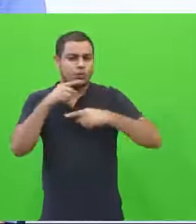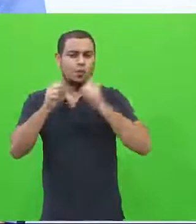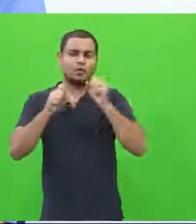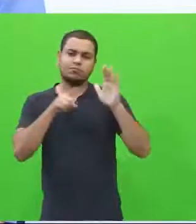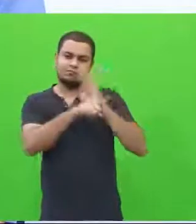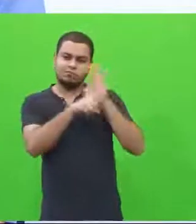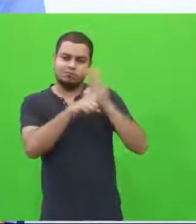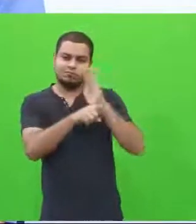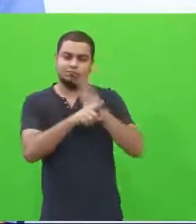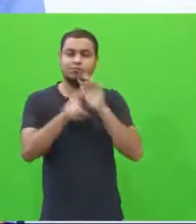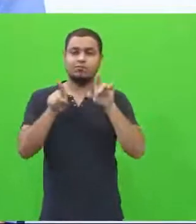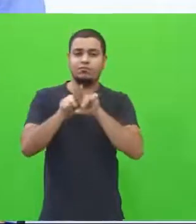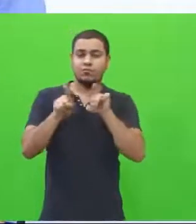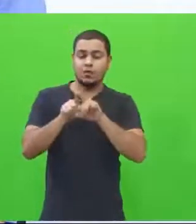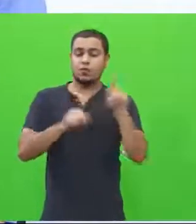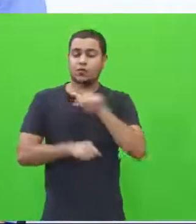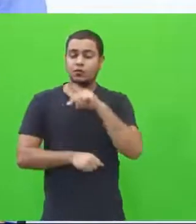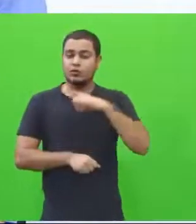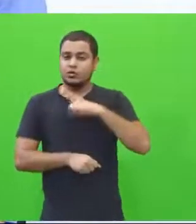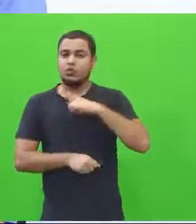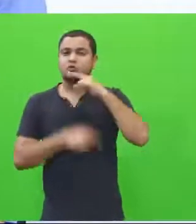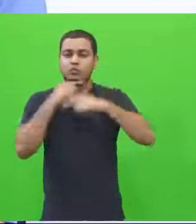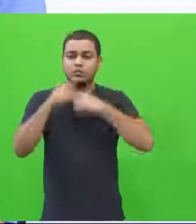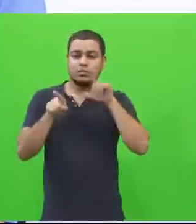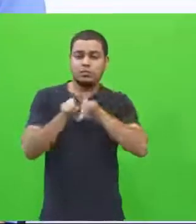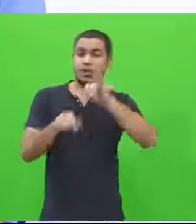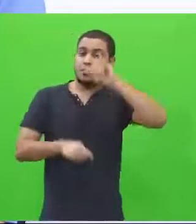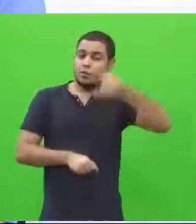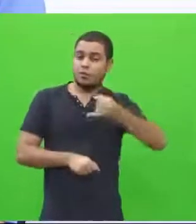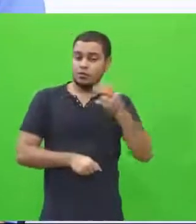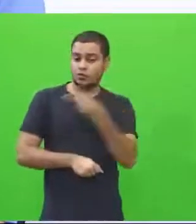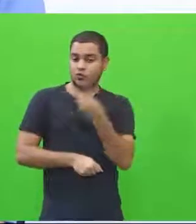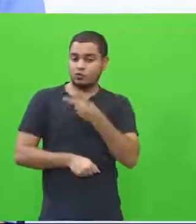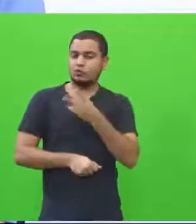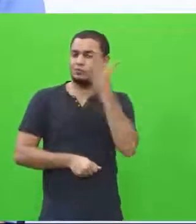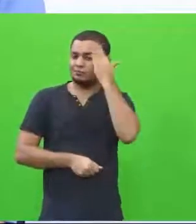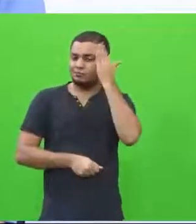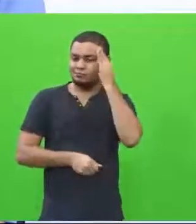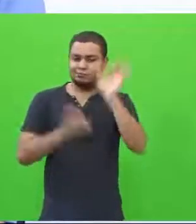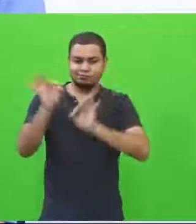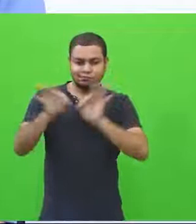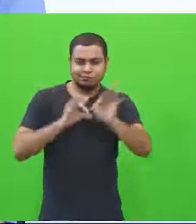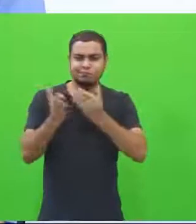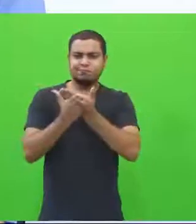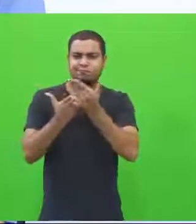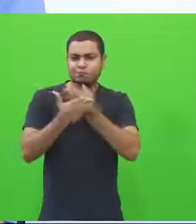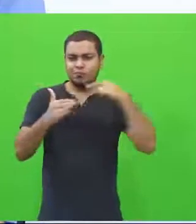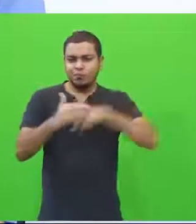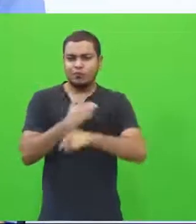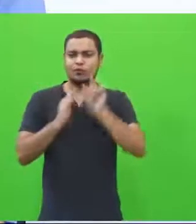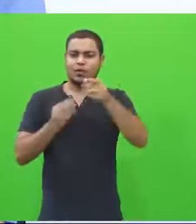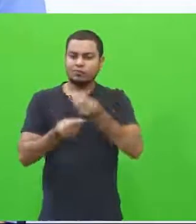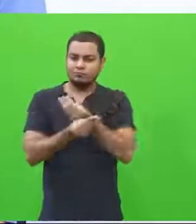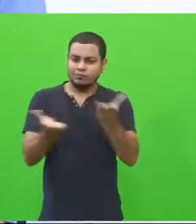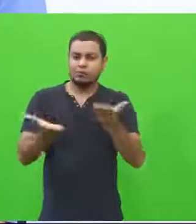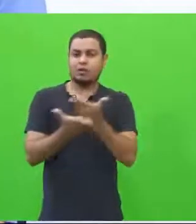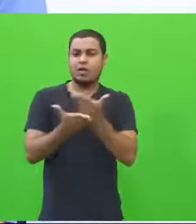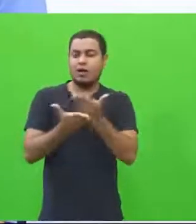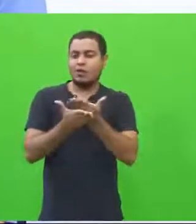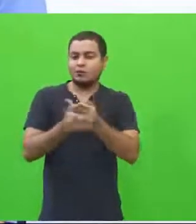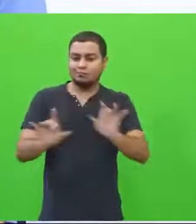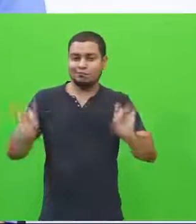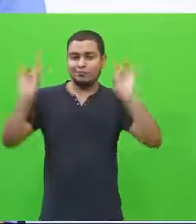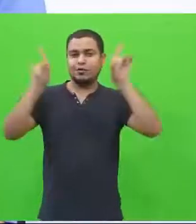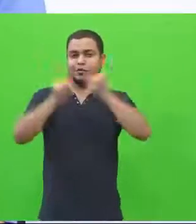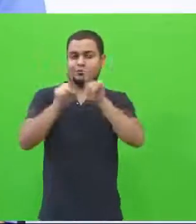O professor, tiver dúvida, aproveita as duas especialistas que se prepararam para dar essa aula show